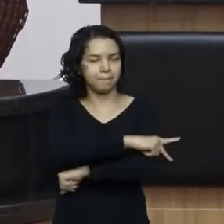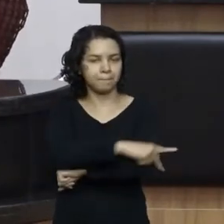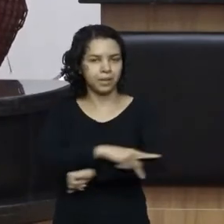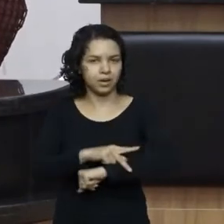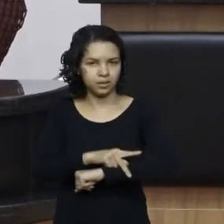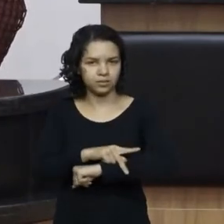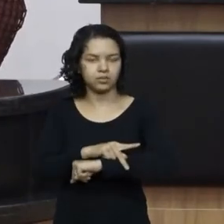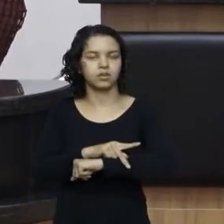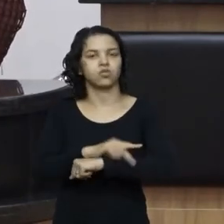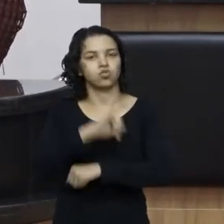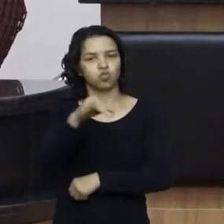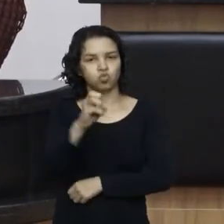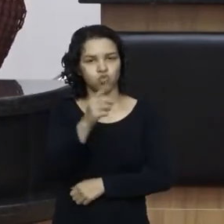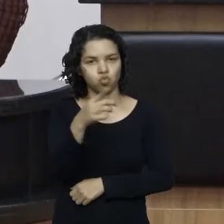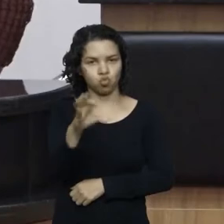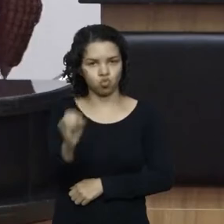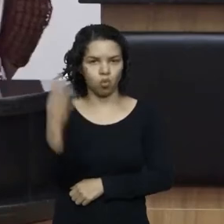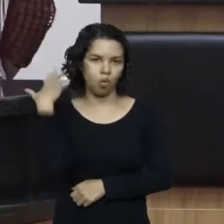em Lages.